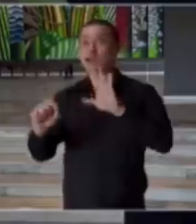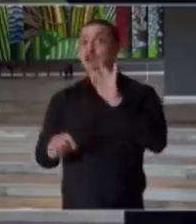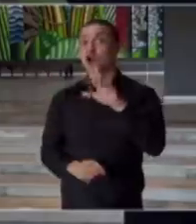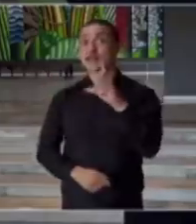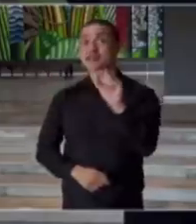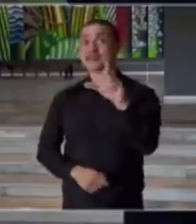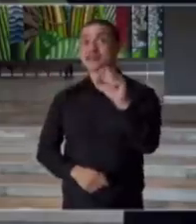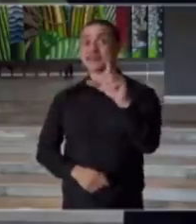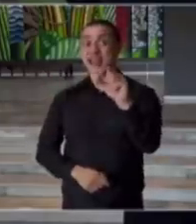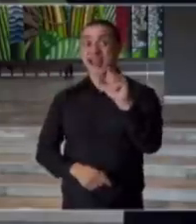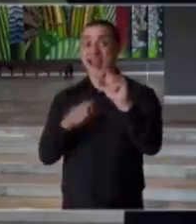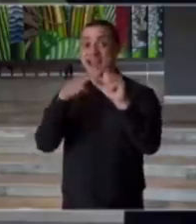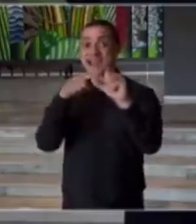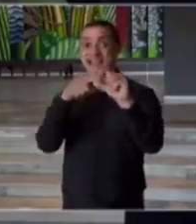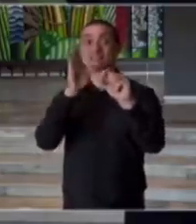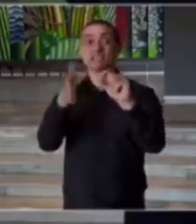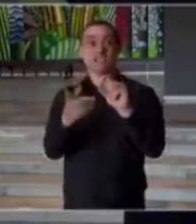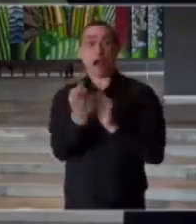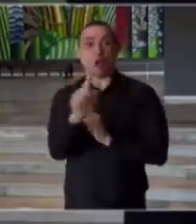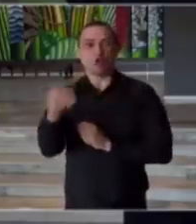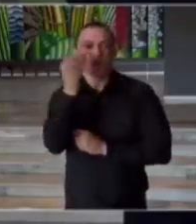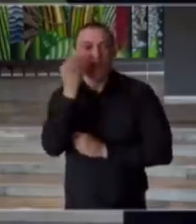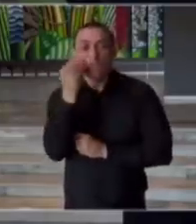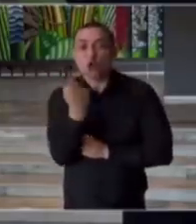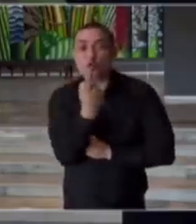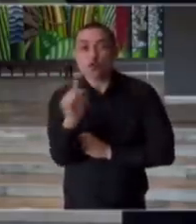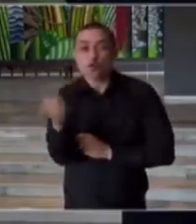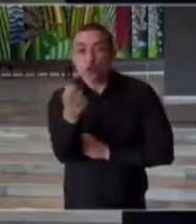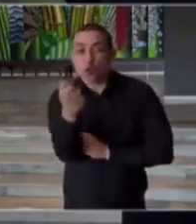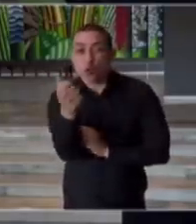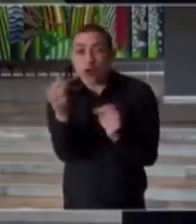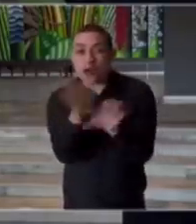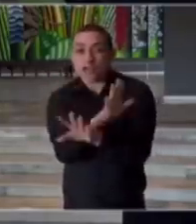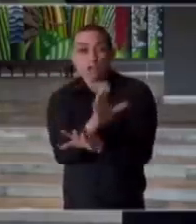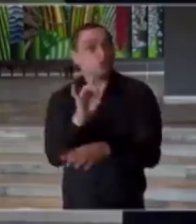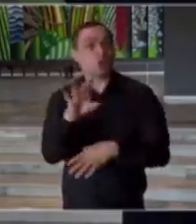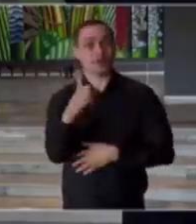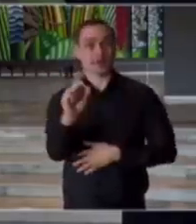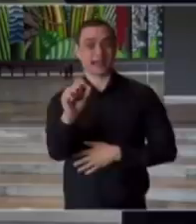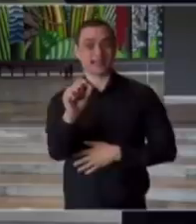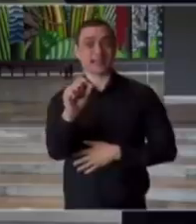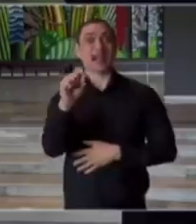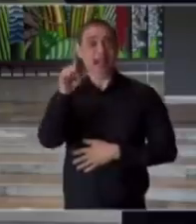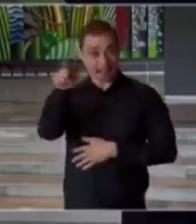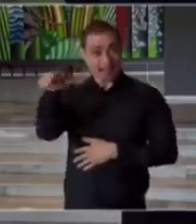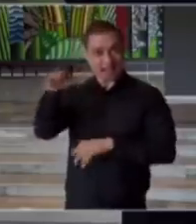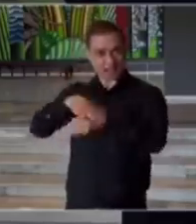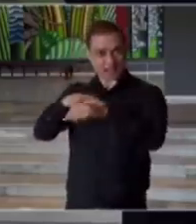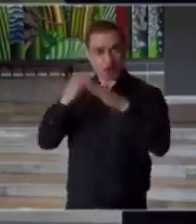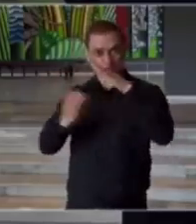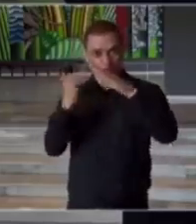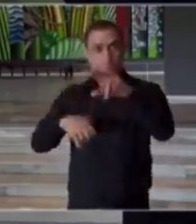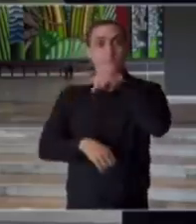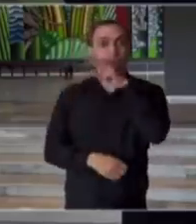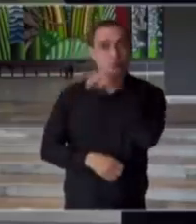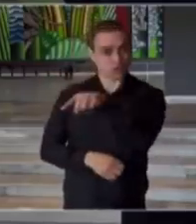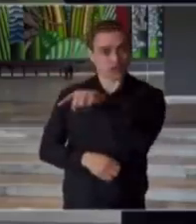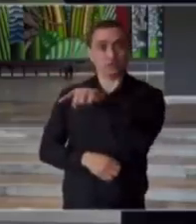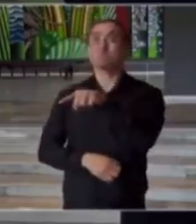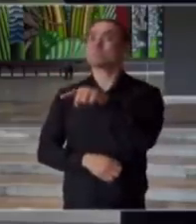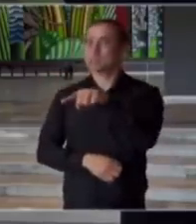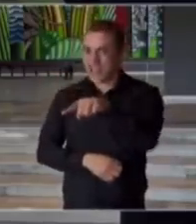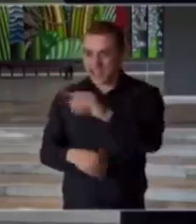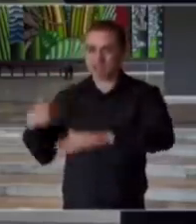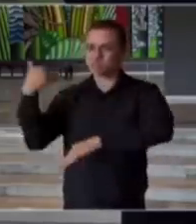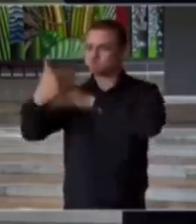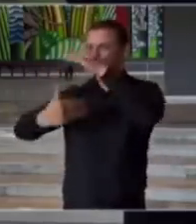atingiram a fase final de testes em humanos. A vacina do Instituto Butantan é das mais